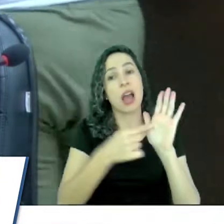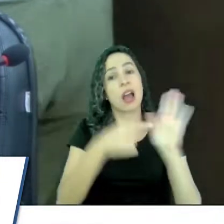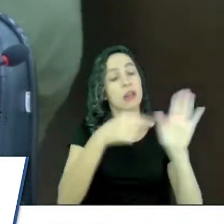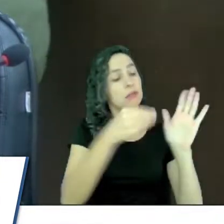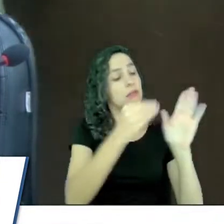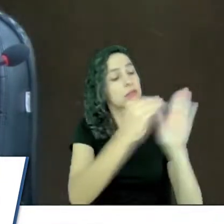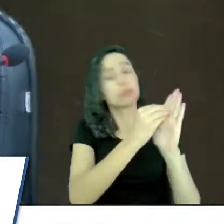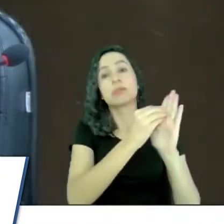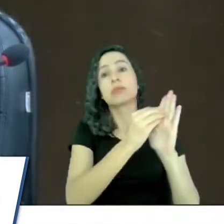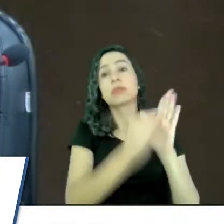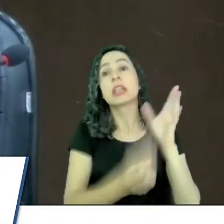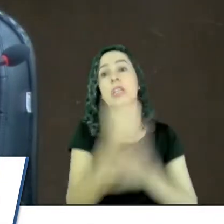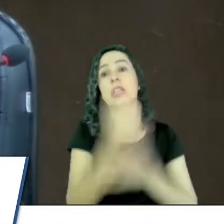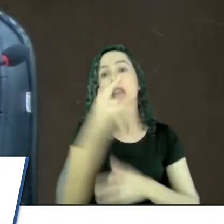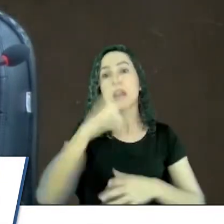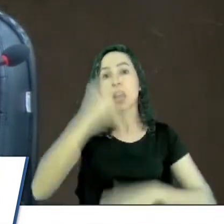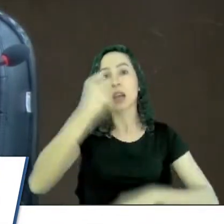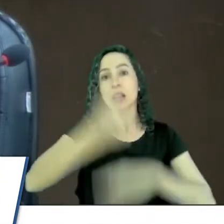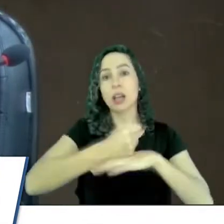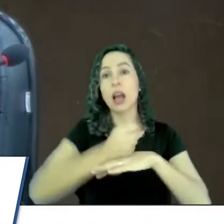para beneficiar